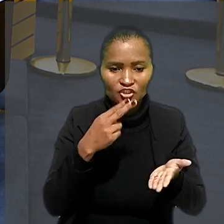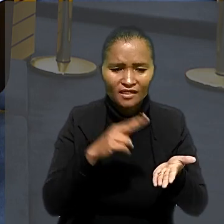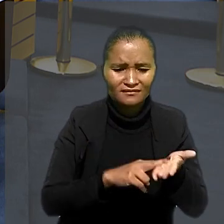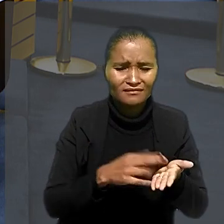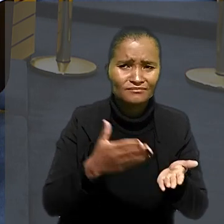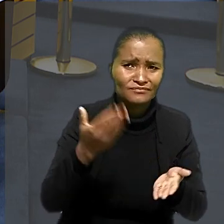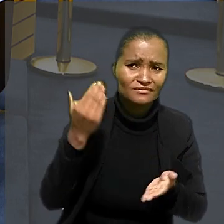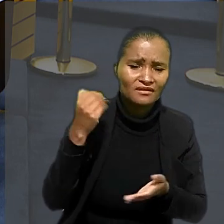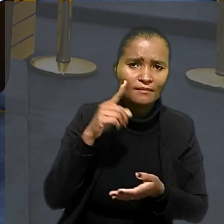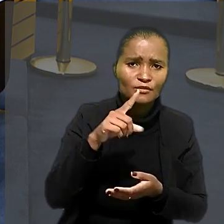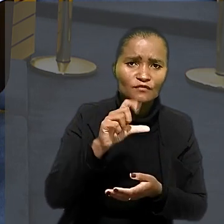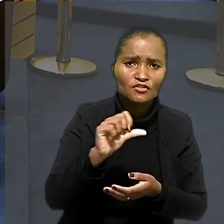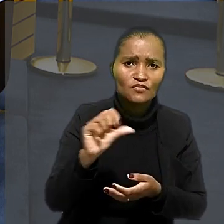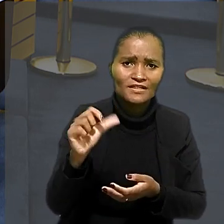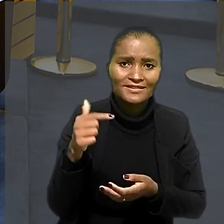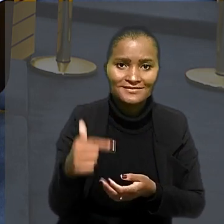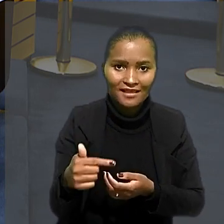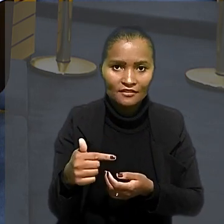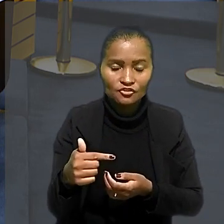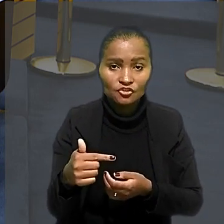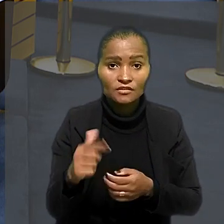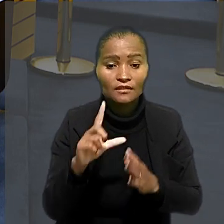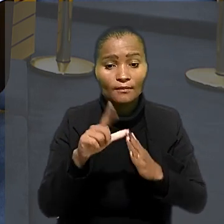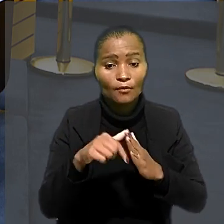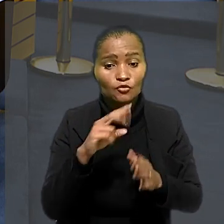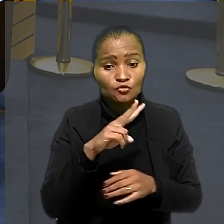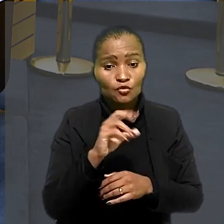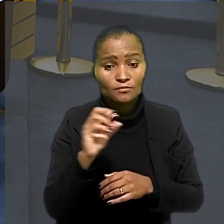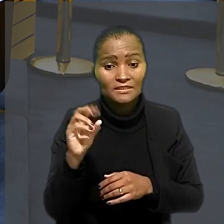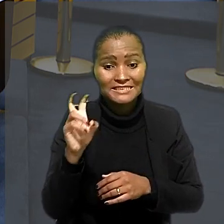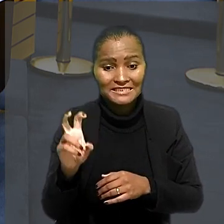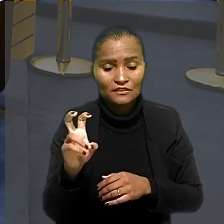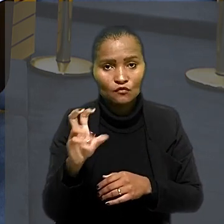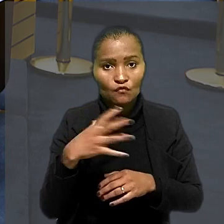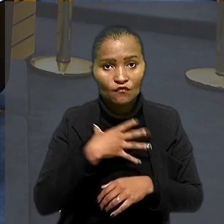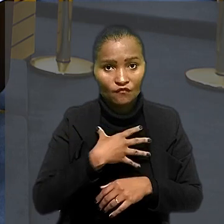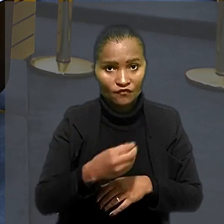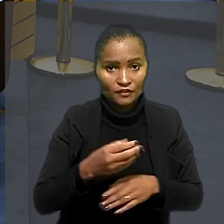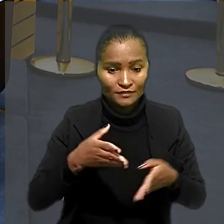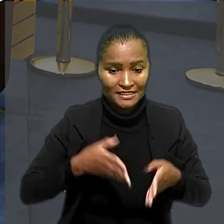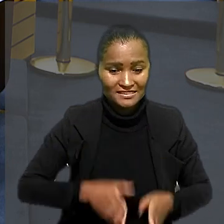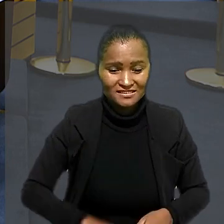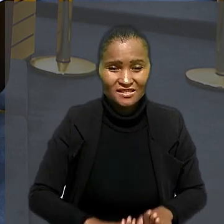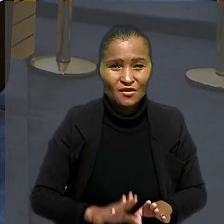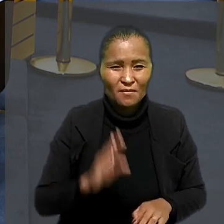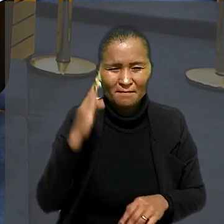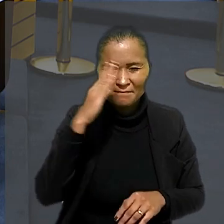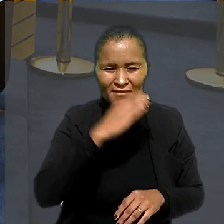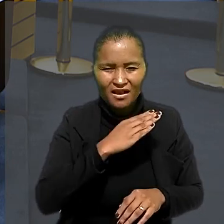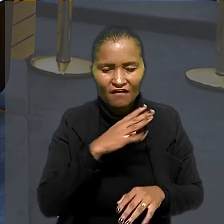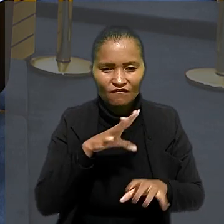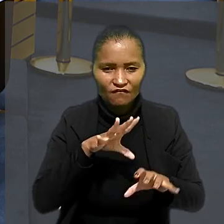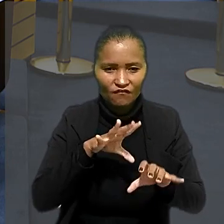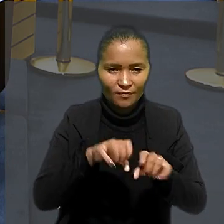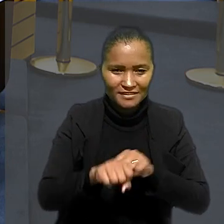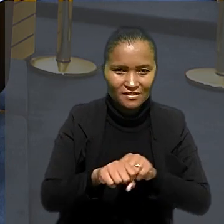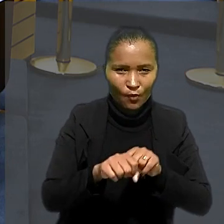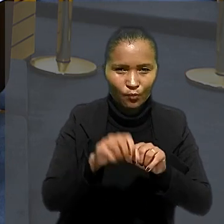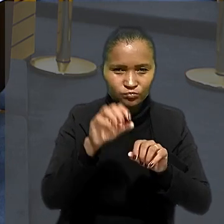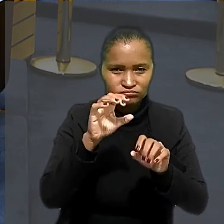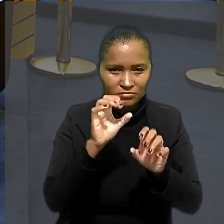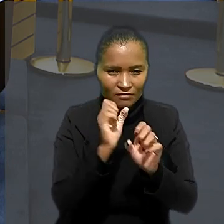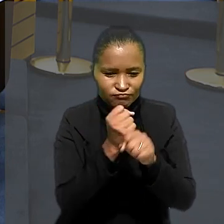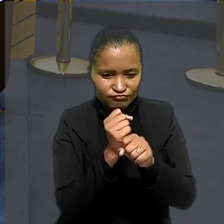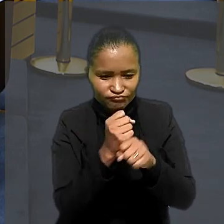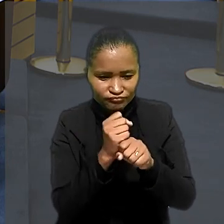1997. Em 2005, o filho dela nasceu com uma má formação da coluna vertebral e da